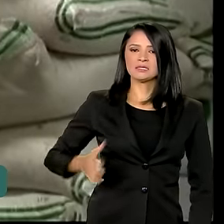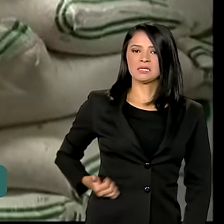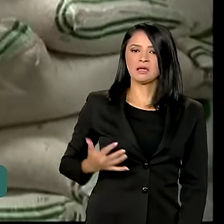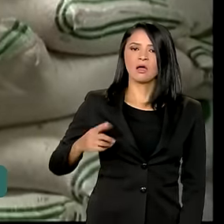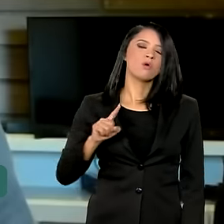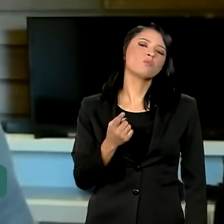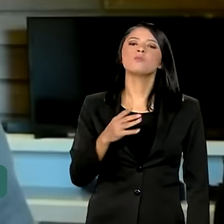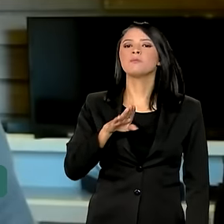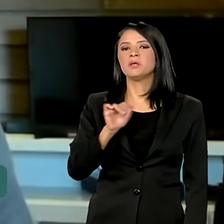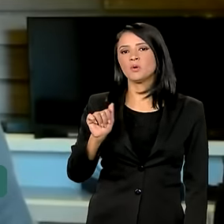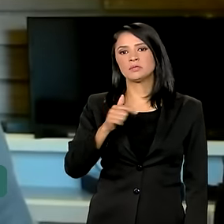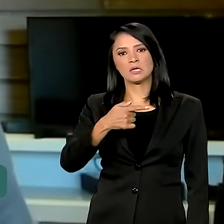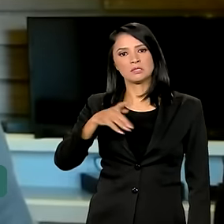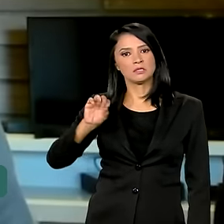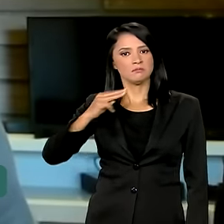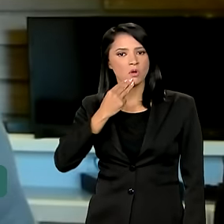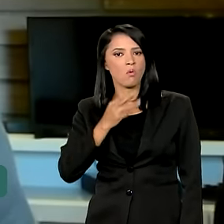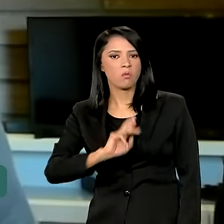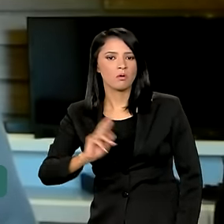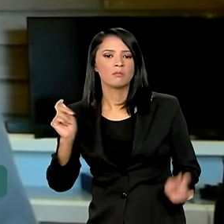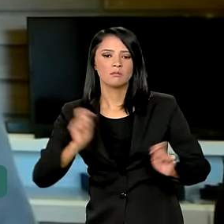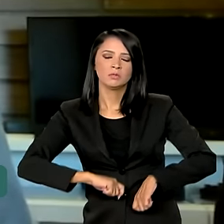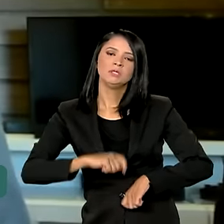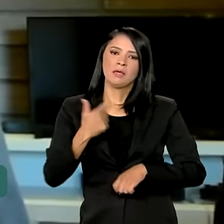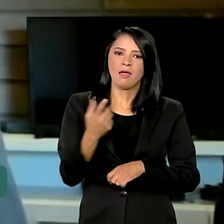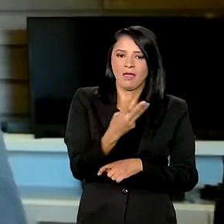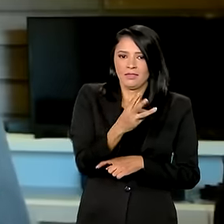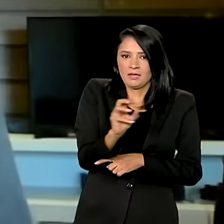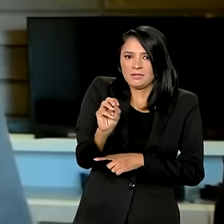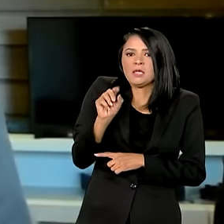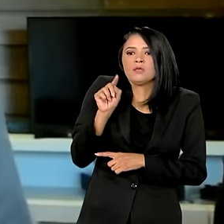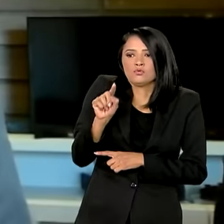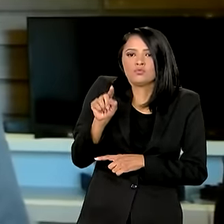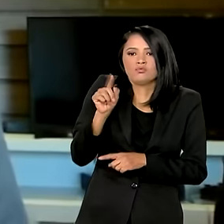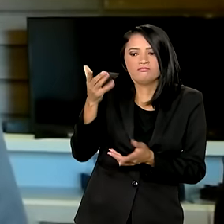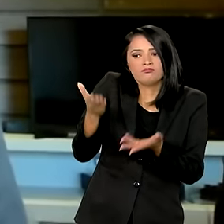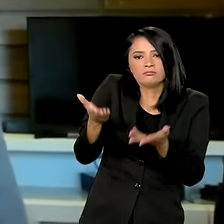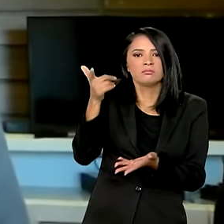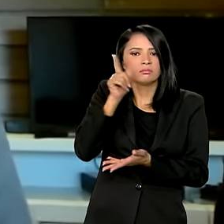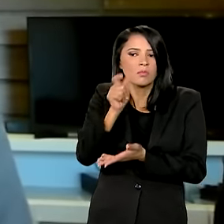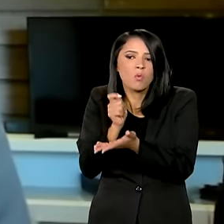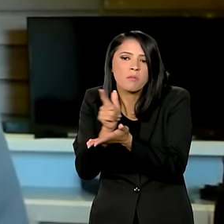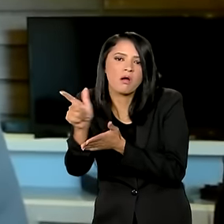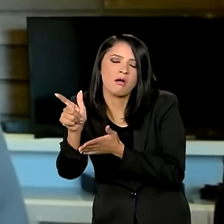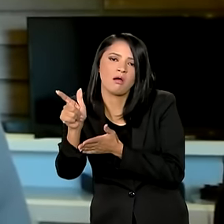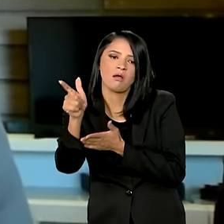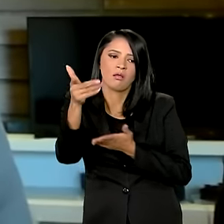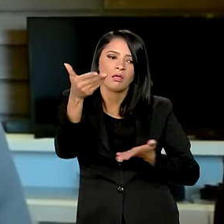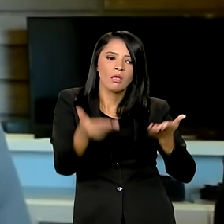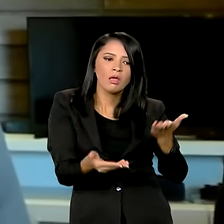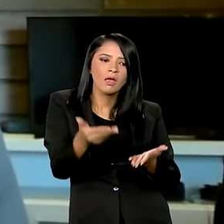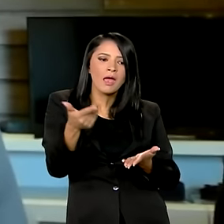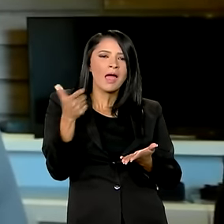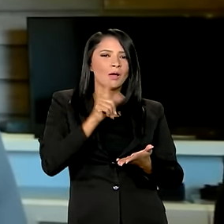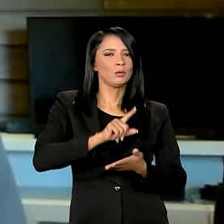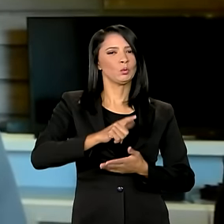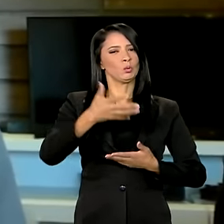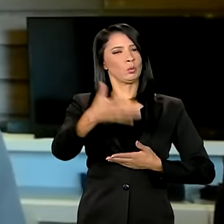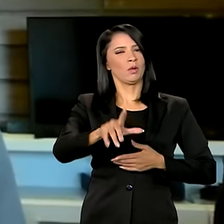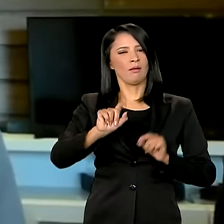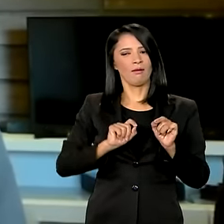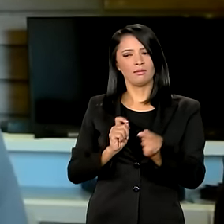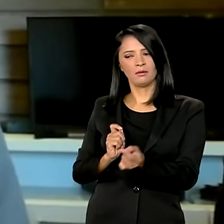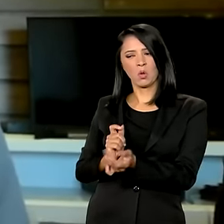de reais. Optamos em 300 mil toneladas justamente para a gente fazer um equilíbrio. Nós não queremos com que essa